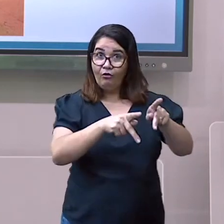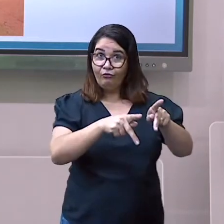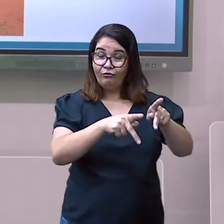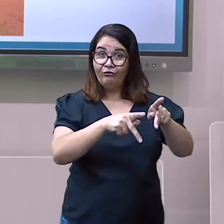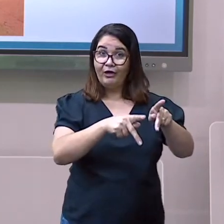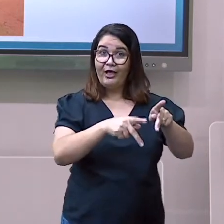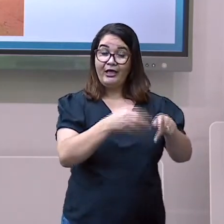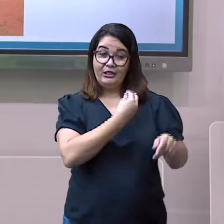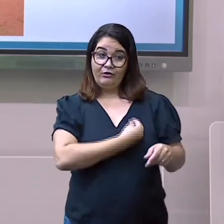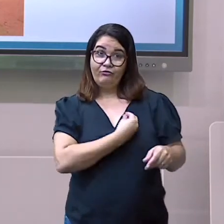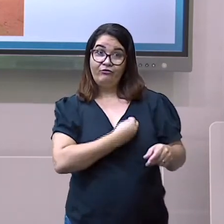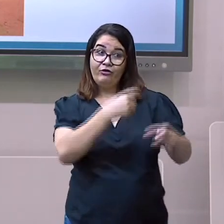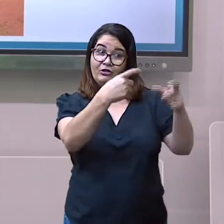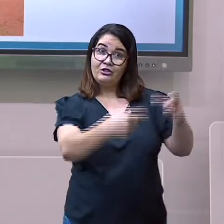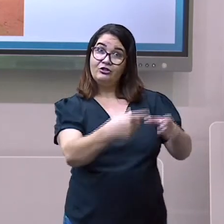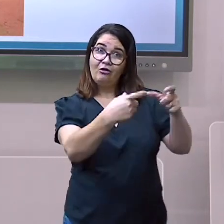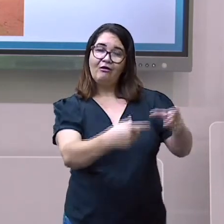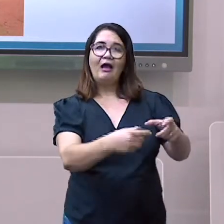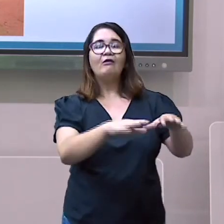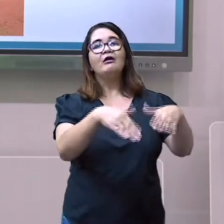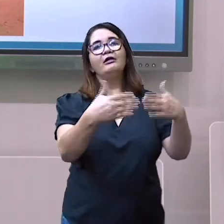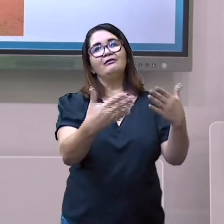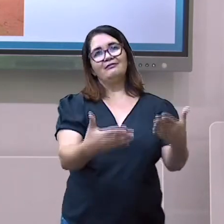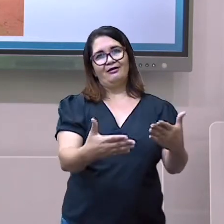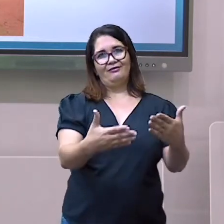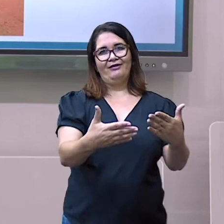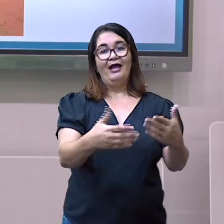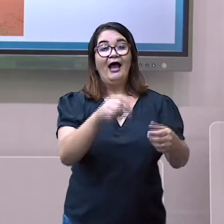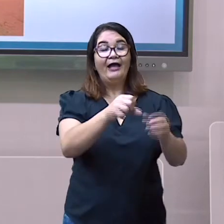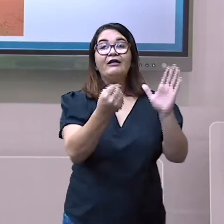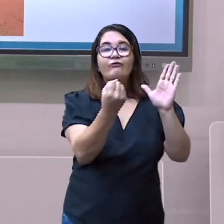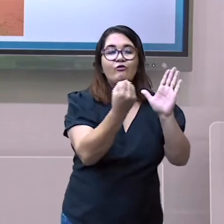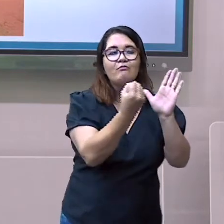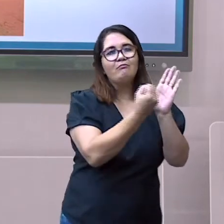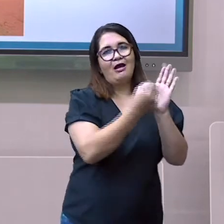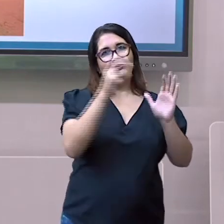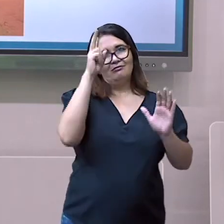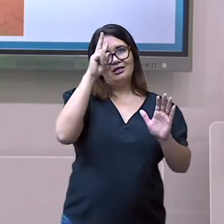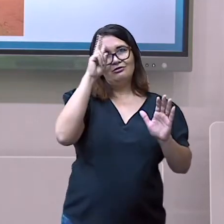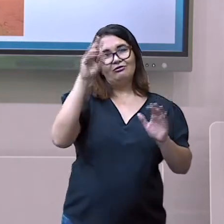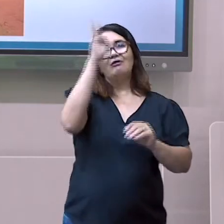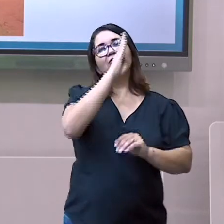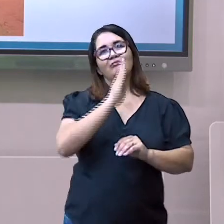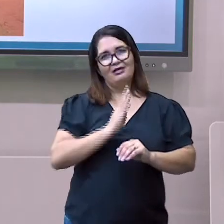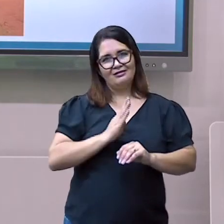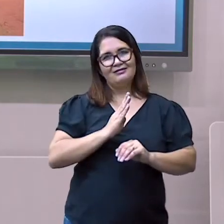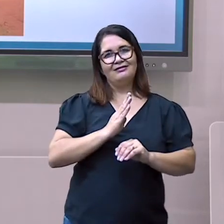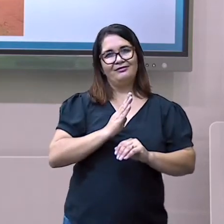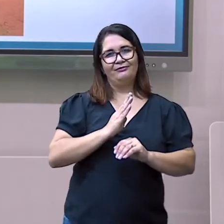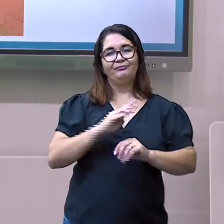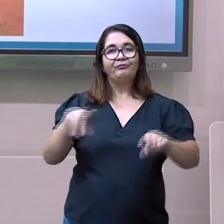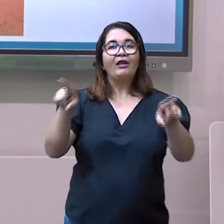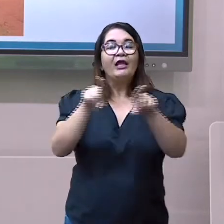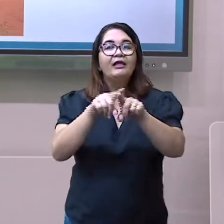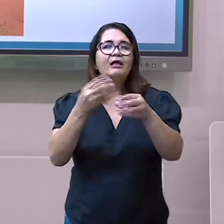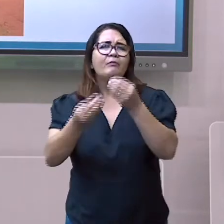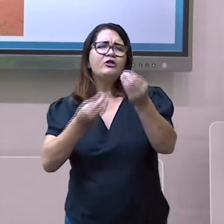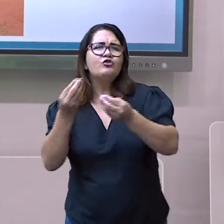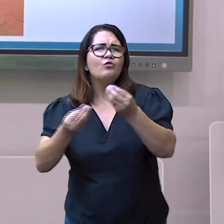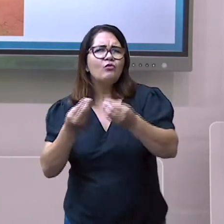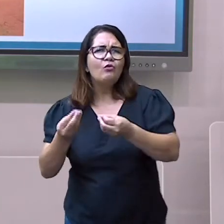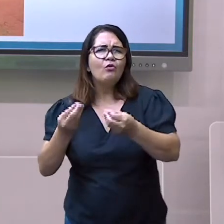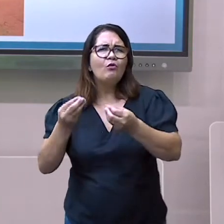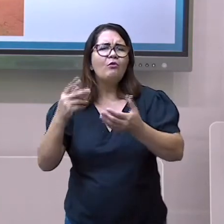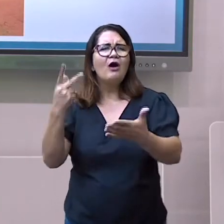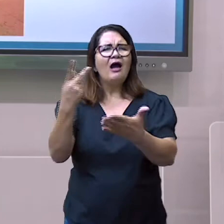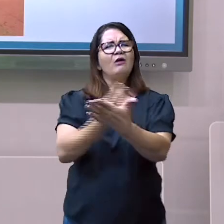Para construir casas em Recife, os invasores saquearam e incendiaram a